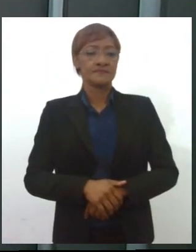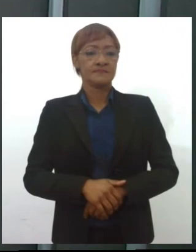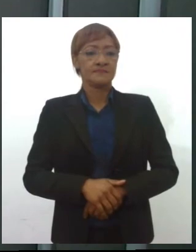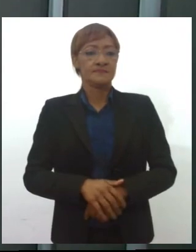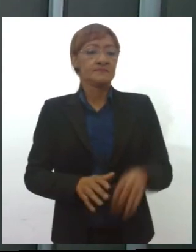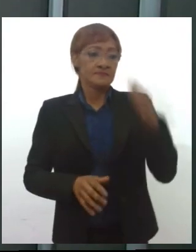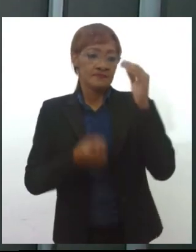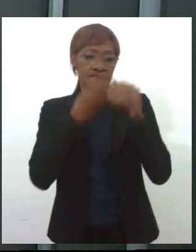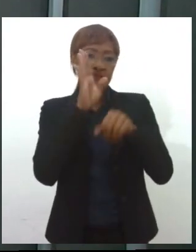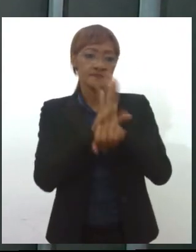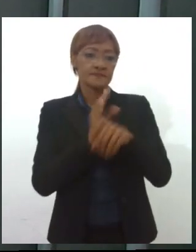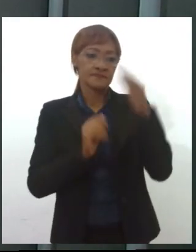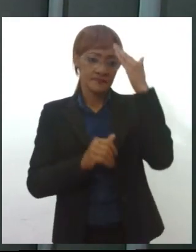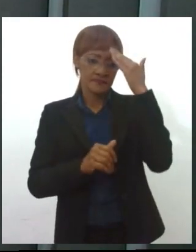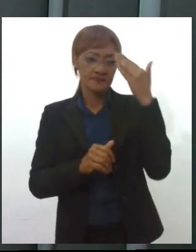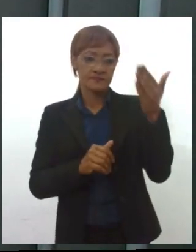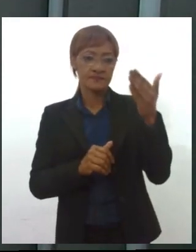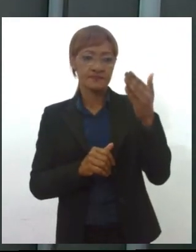Boa tarde, obrigado pela oportunidade mais uma vez.